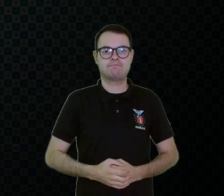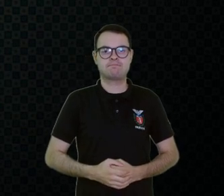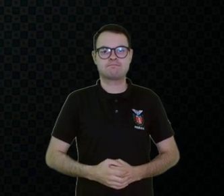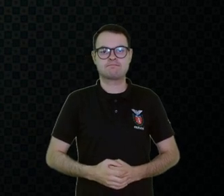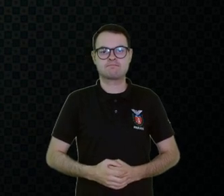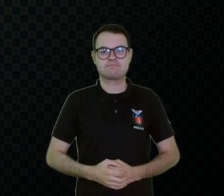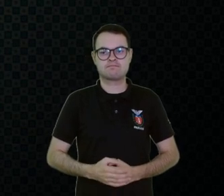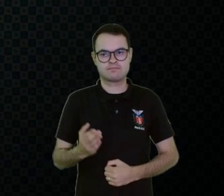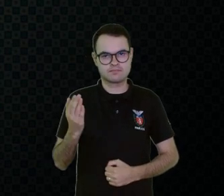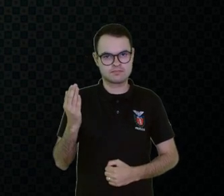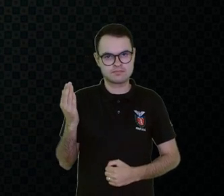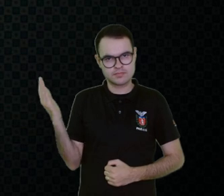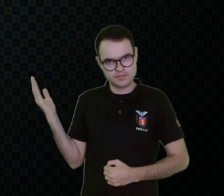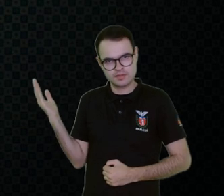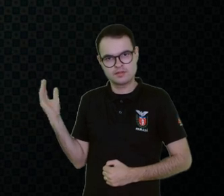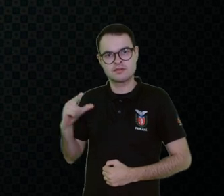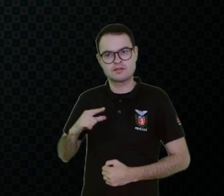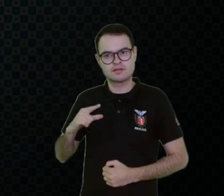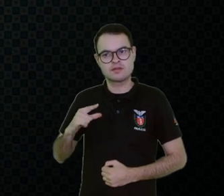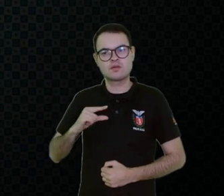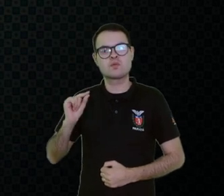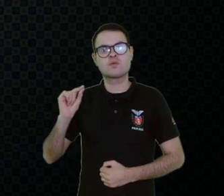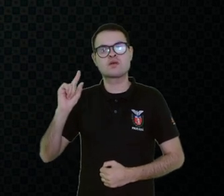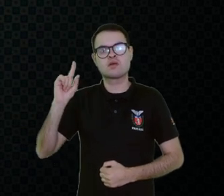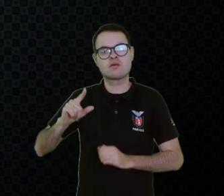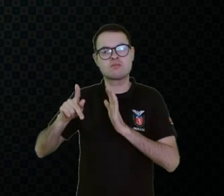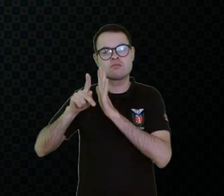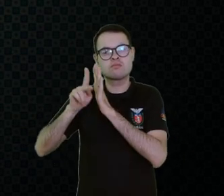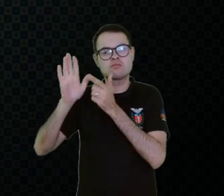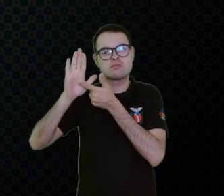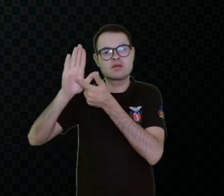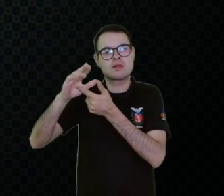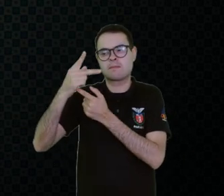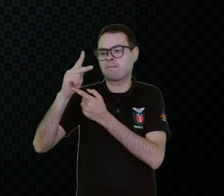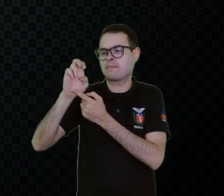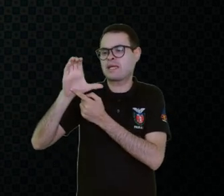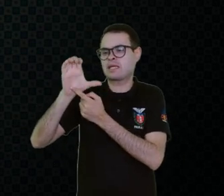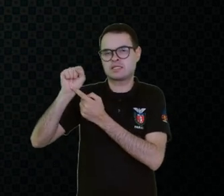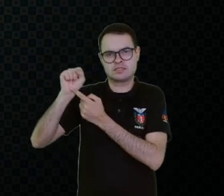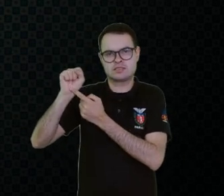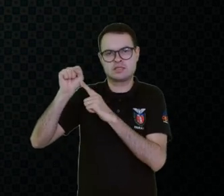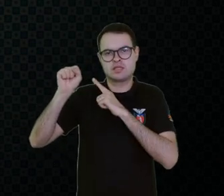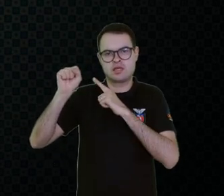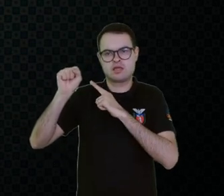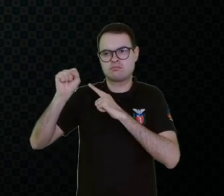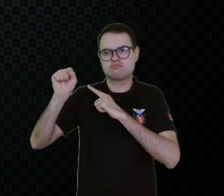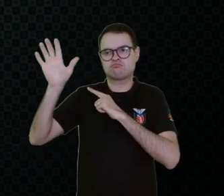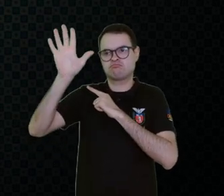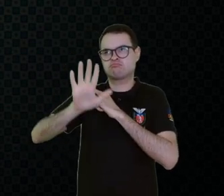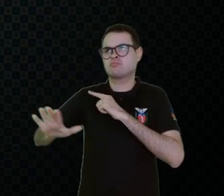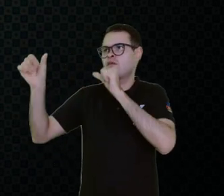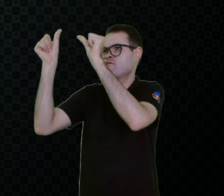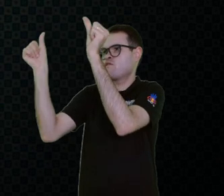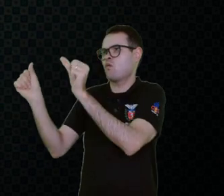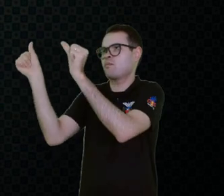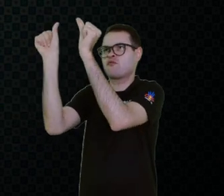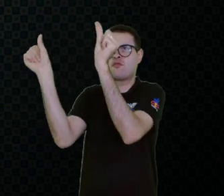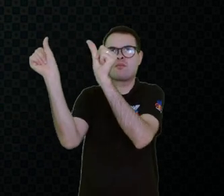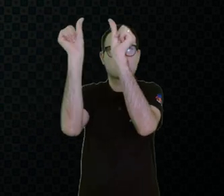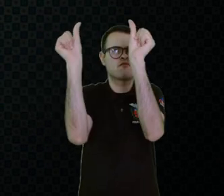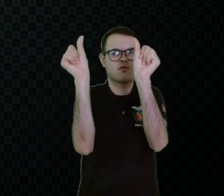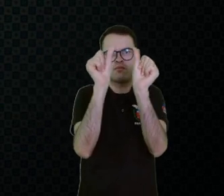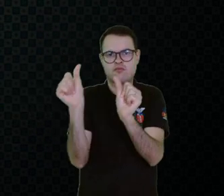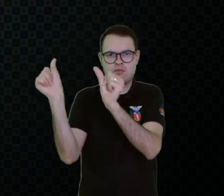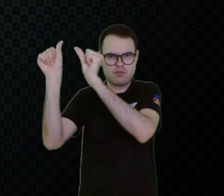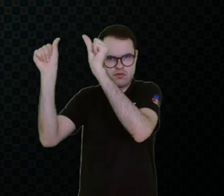Aqui, então, a gente tem o PECS, que ele tem símbolos. Ele tem símbolos, ele tem formas geométricas, ele tem letras, ele tem